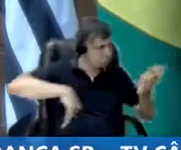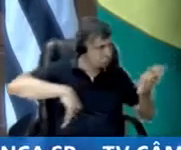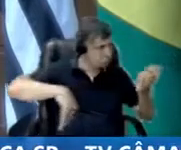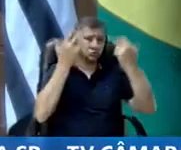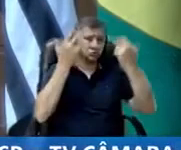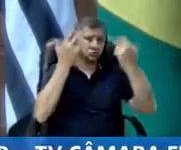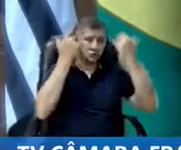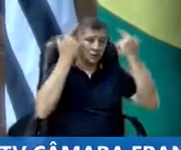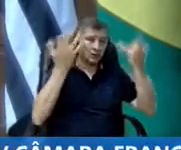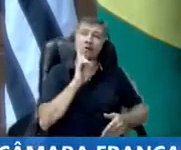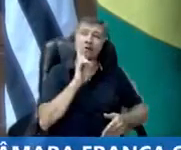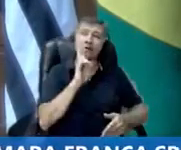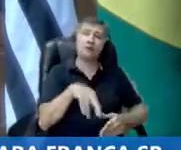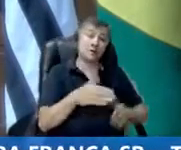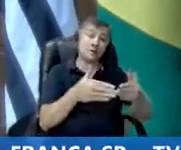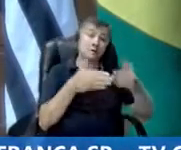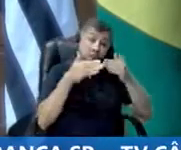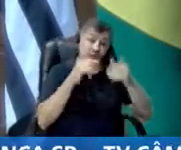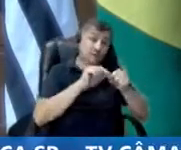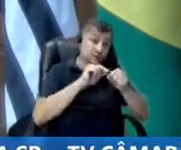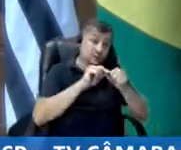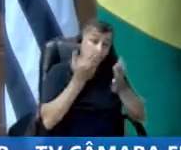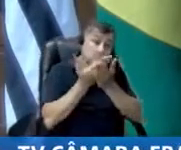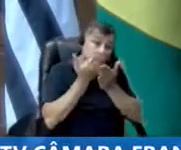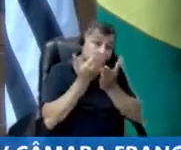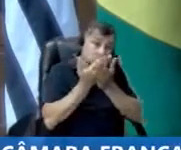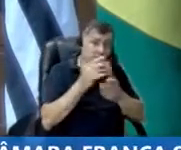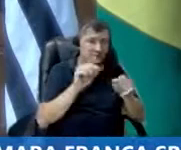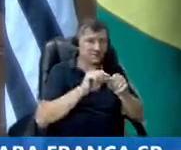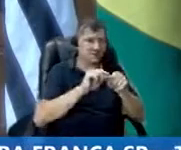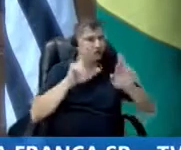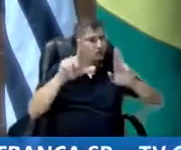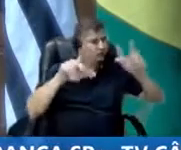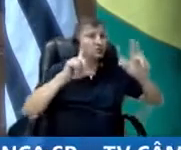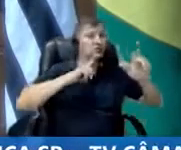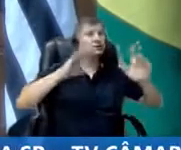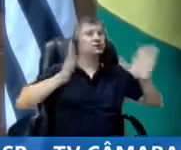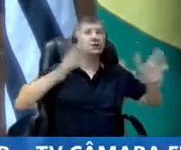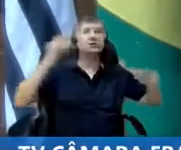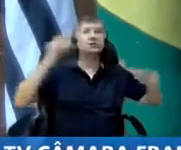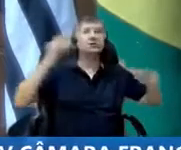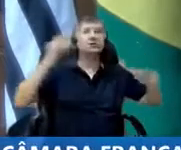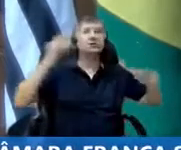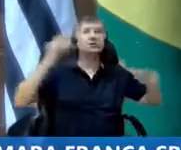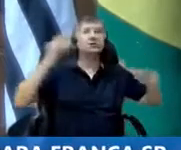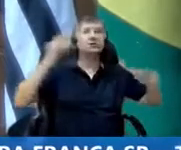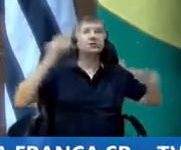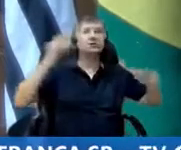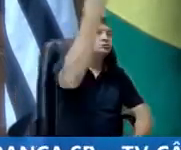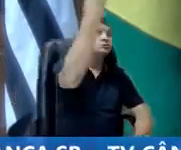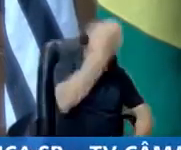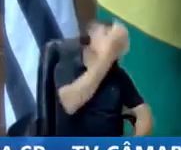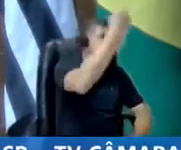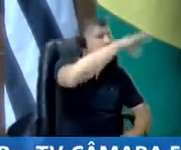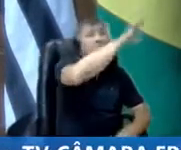Então, eu peço que façam um estudo diferente, já tem semáforo, já está sobrando, e lá ainda pode desligar mais